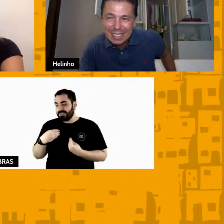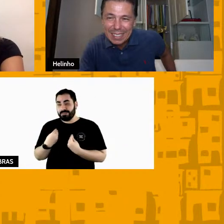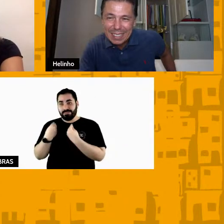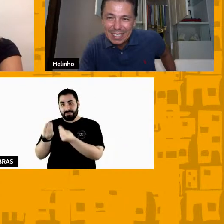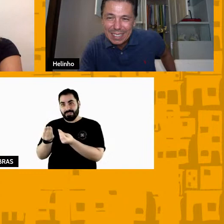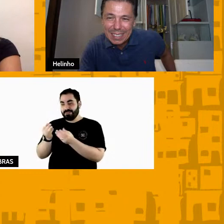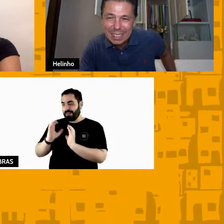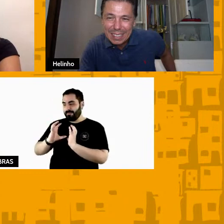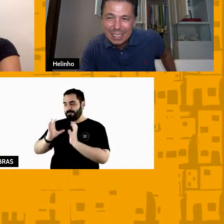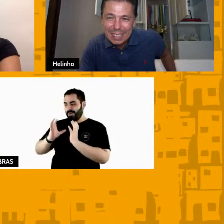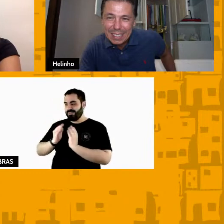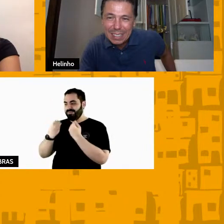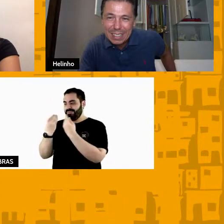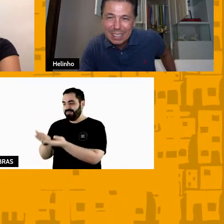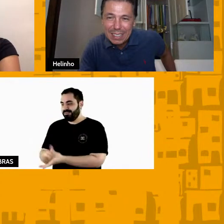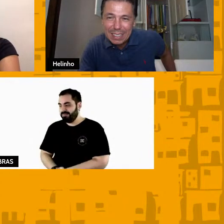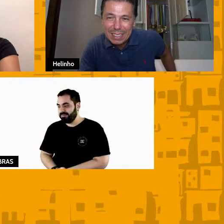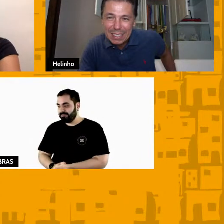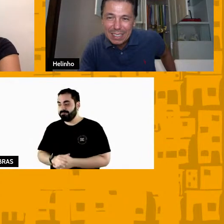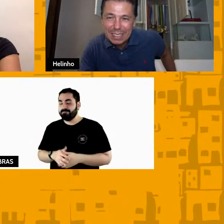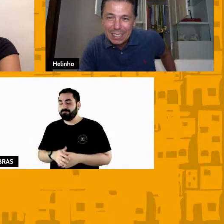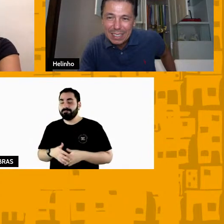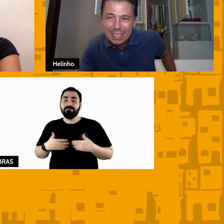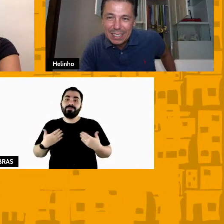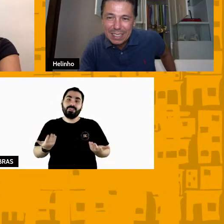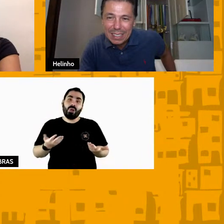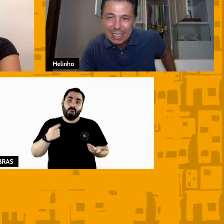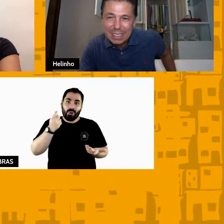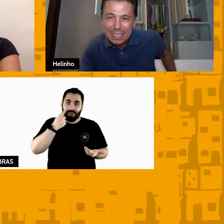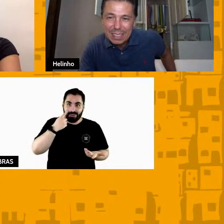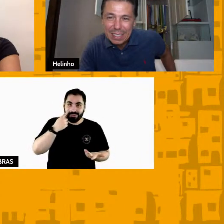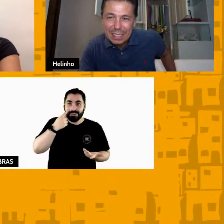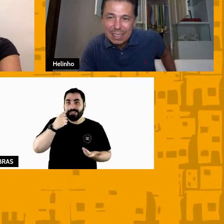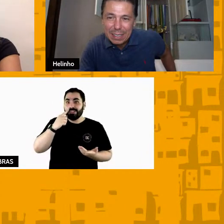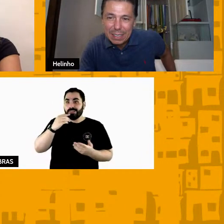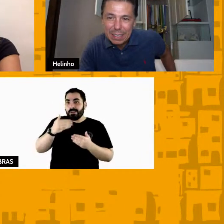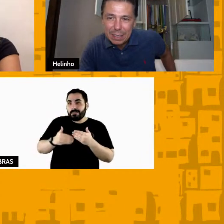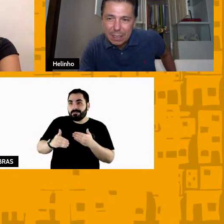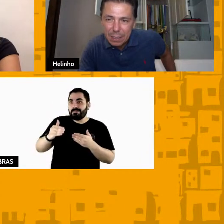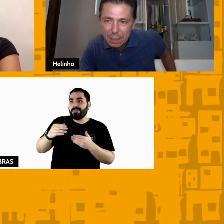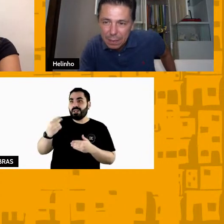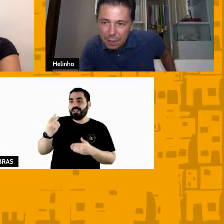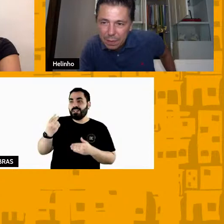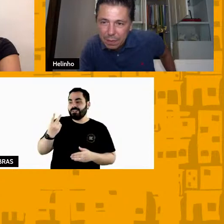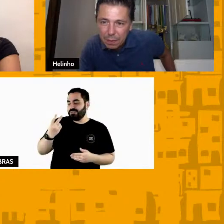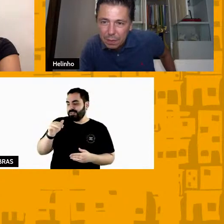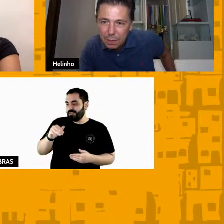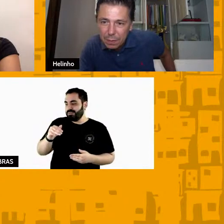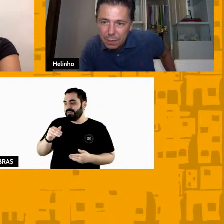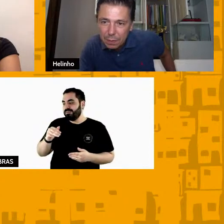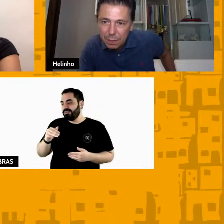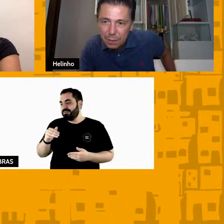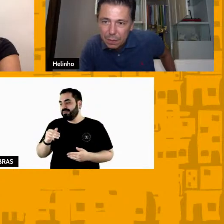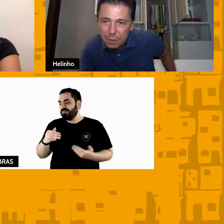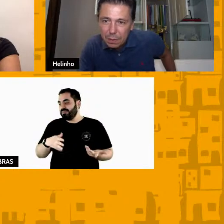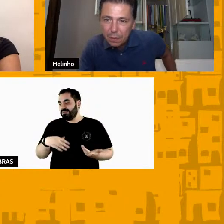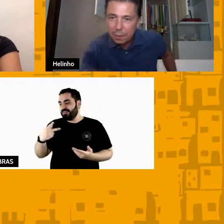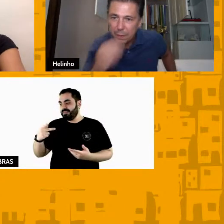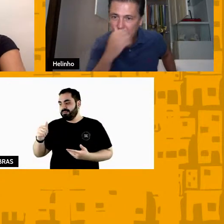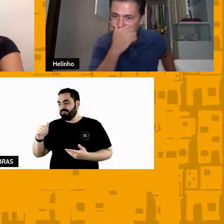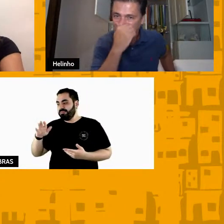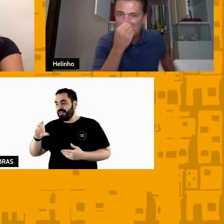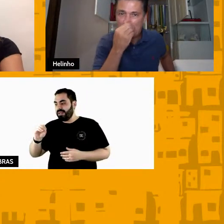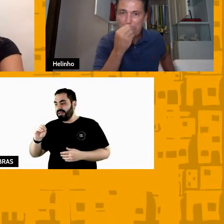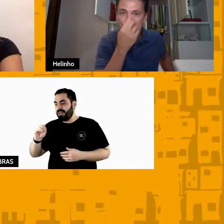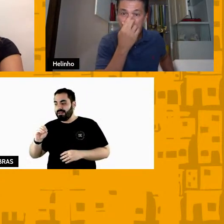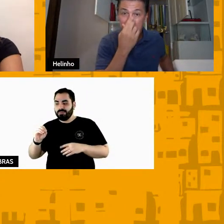manda aí legal gente olha então também uma prorrogação aqui empate entre Pablo e Hélio e não vai ter vencedor